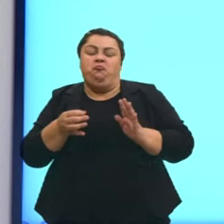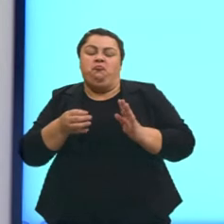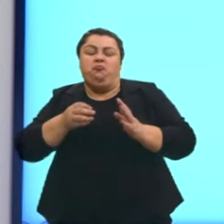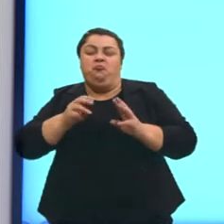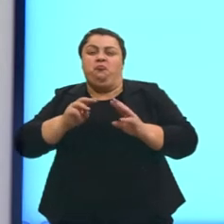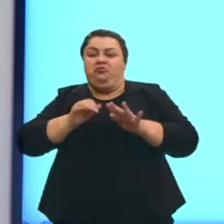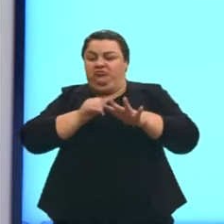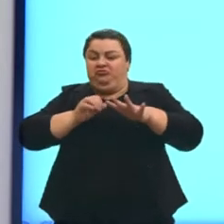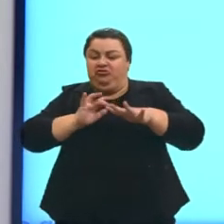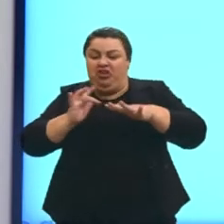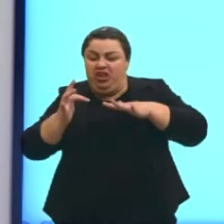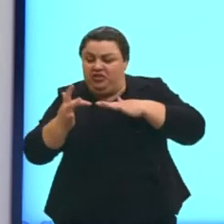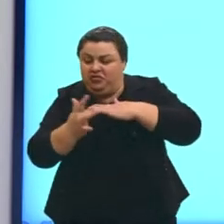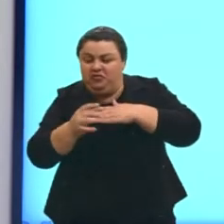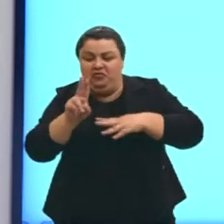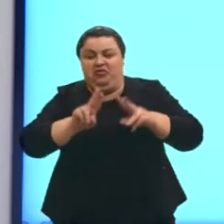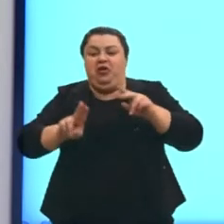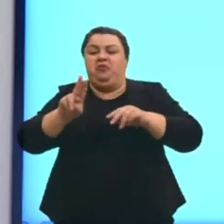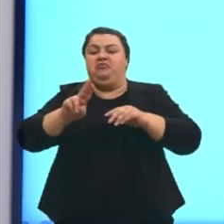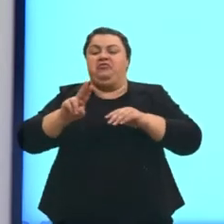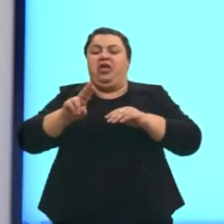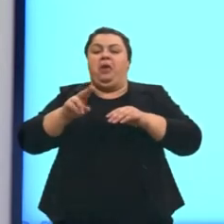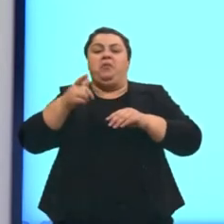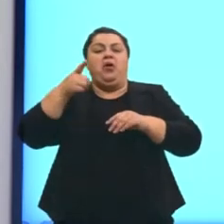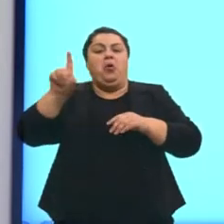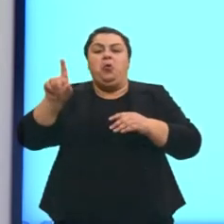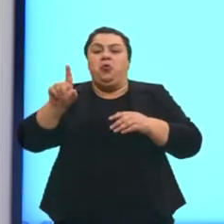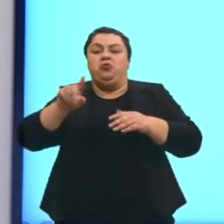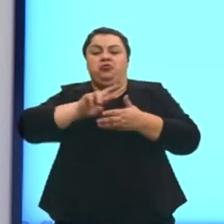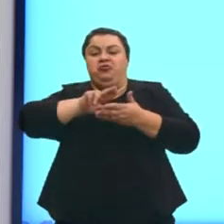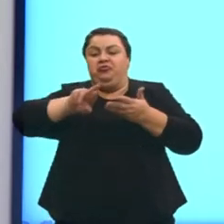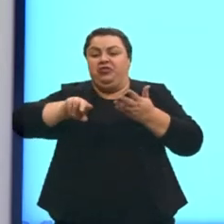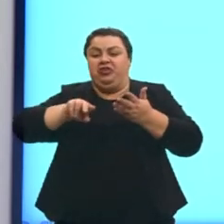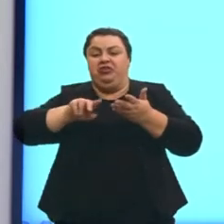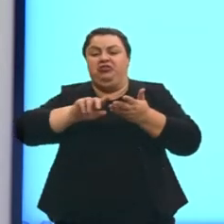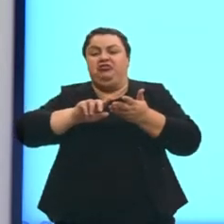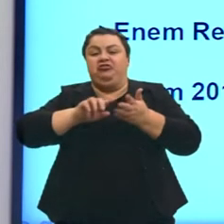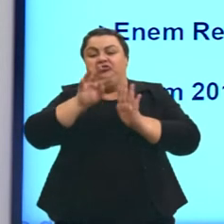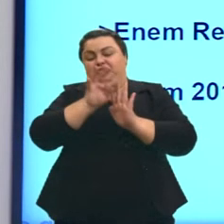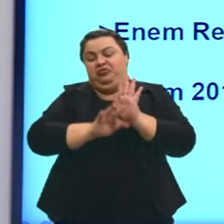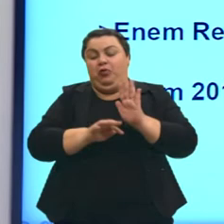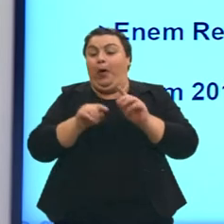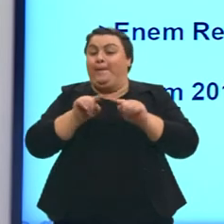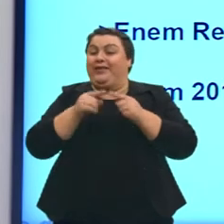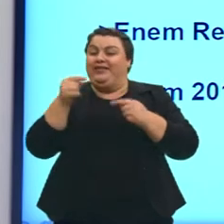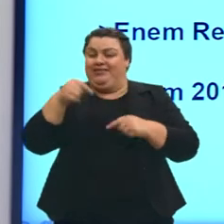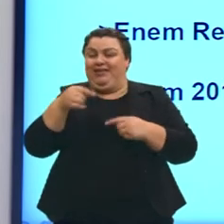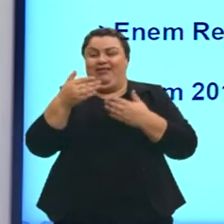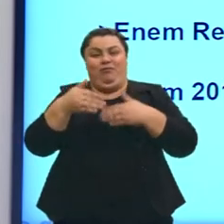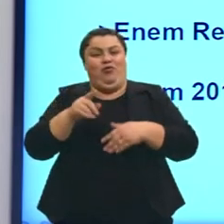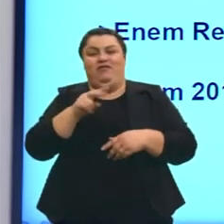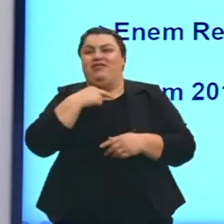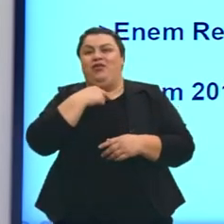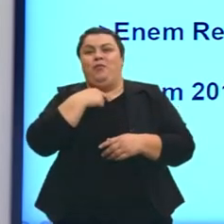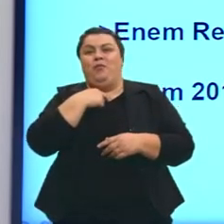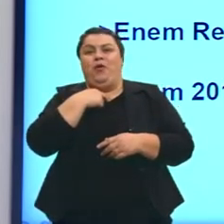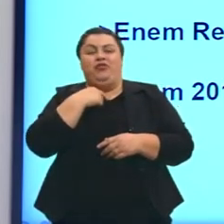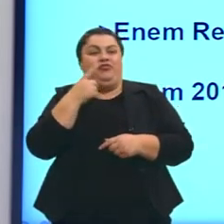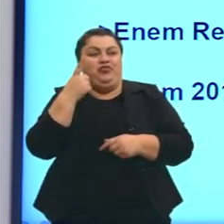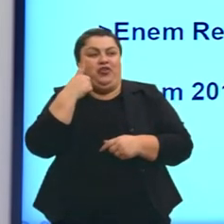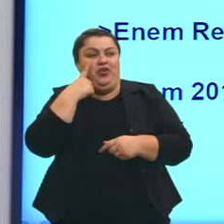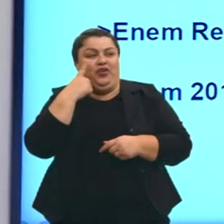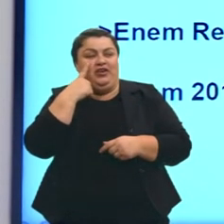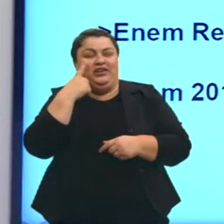para uma outra tipologia textual, mas nesse caso aqui não pode, tá? Olha só, gente,